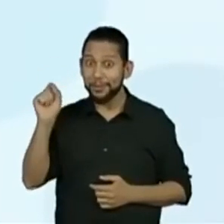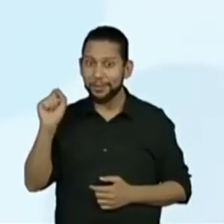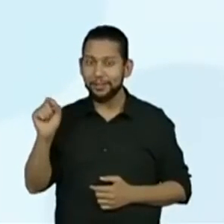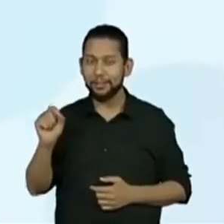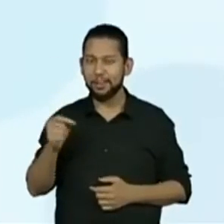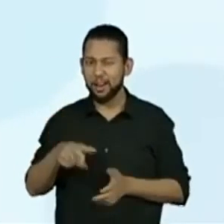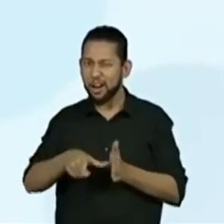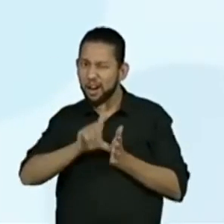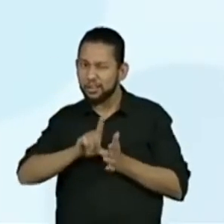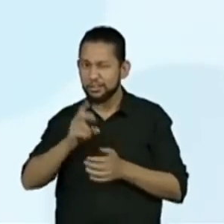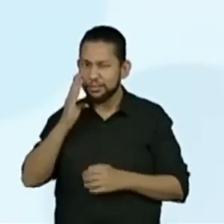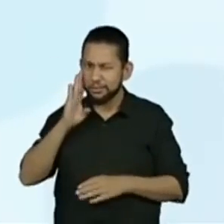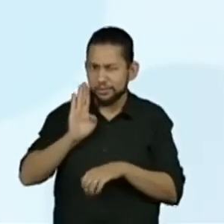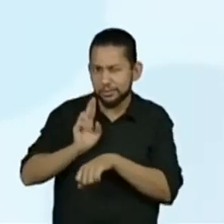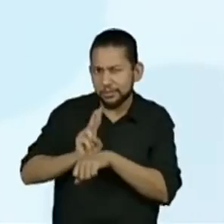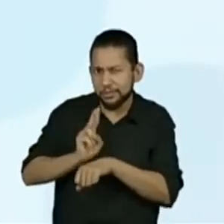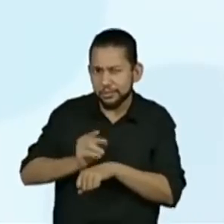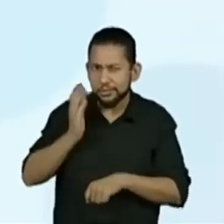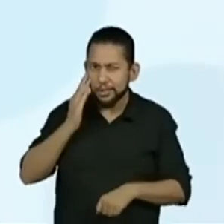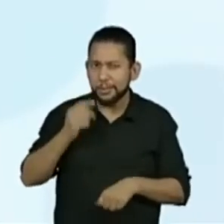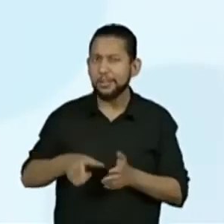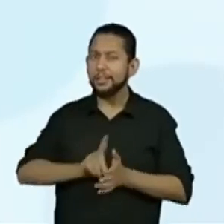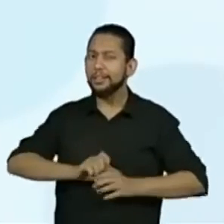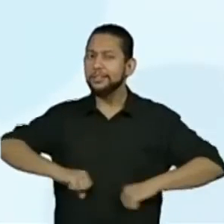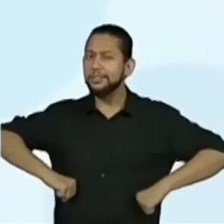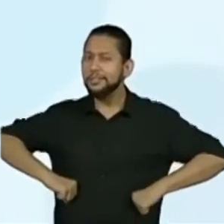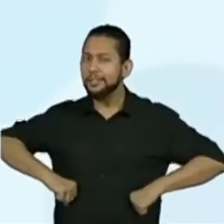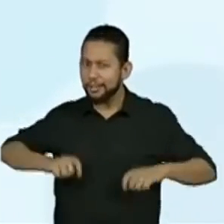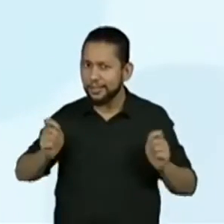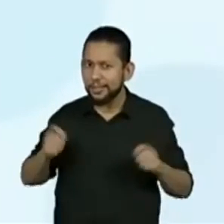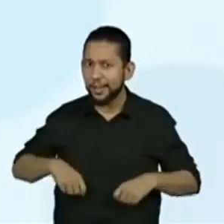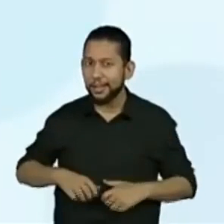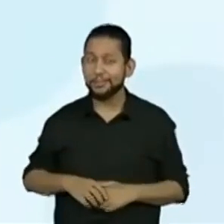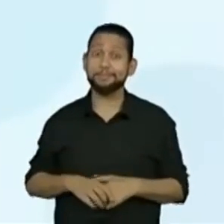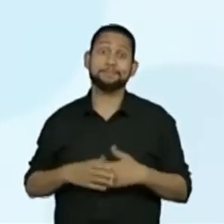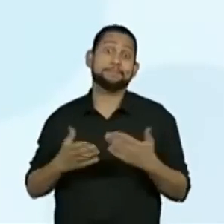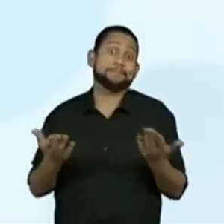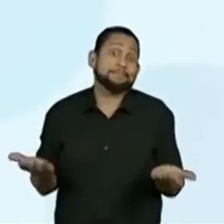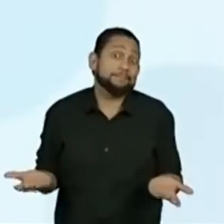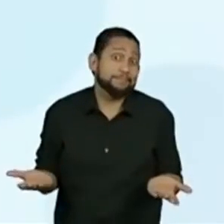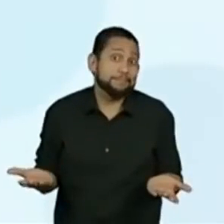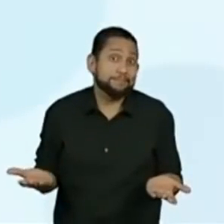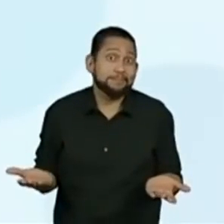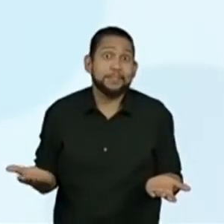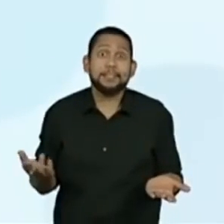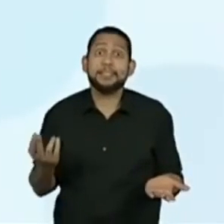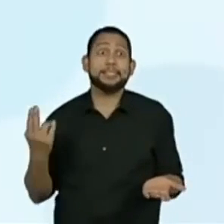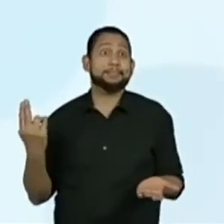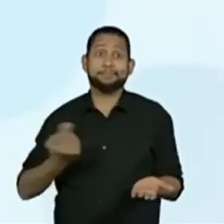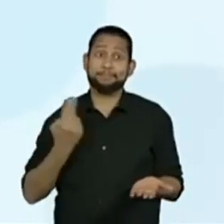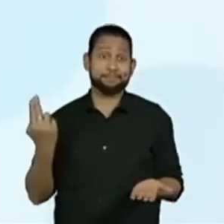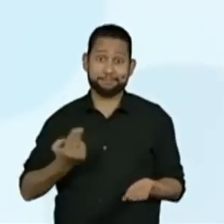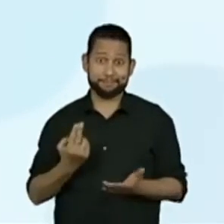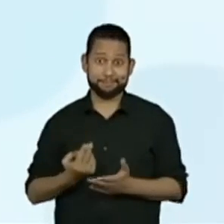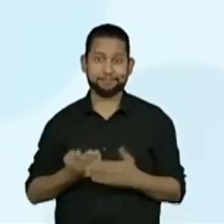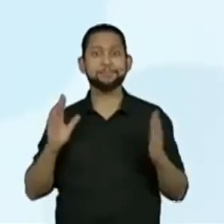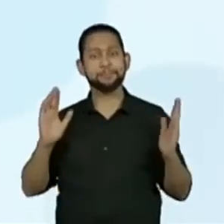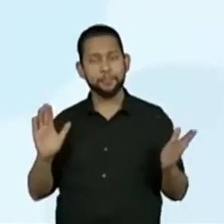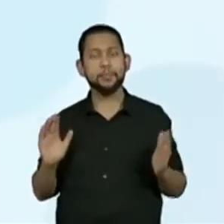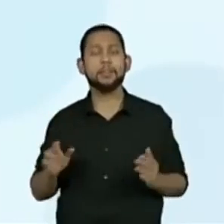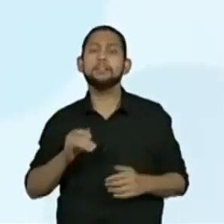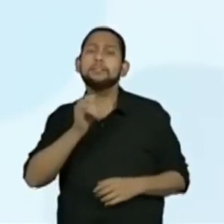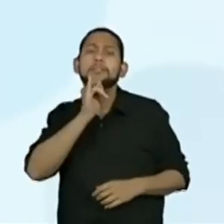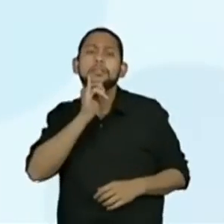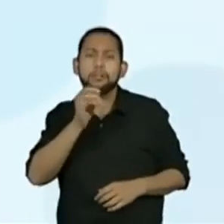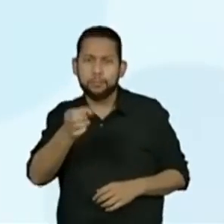prever o que vai acontecer em um fenômeno aleatório. Nós falamos várias vezes. No